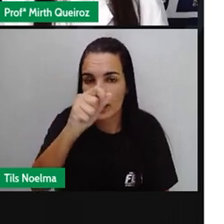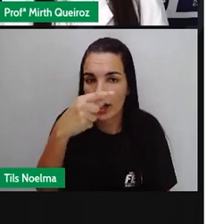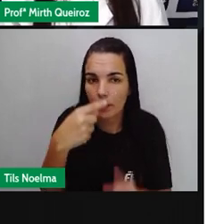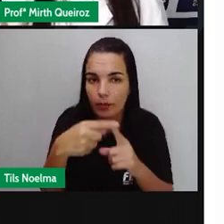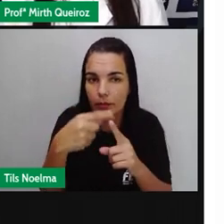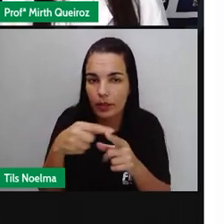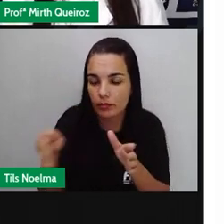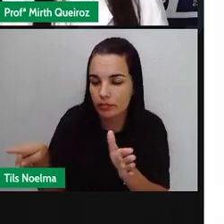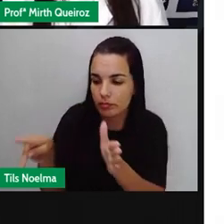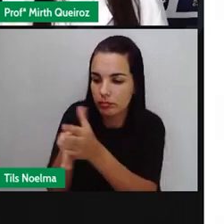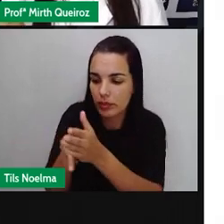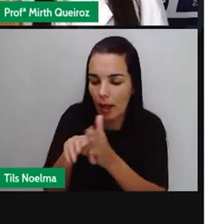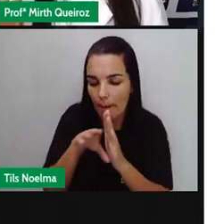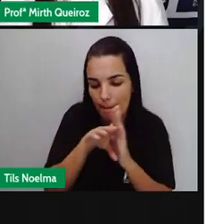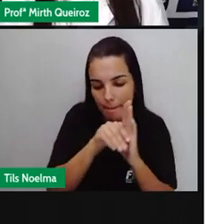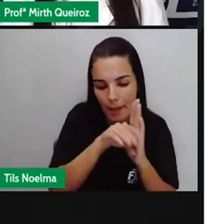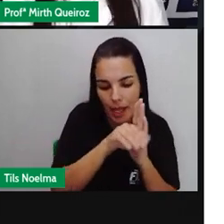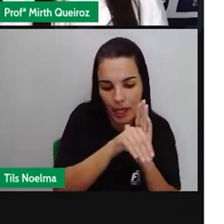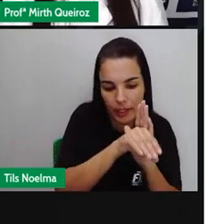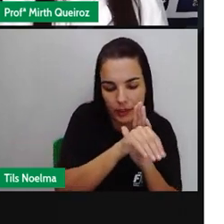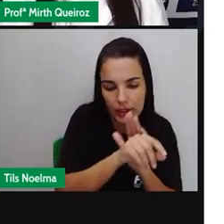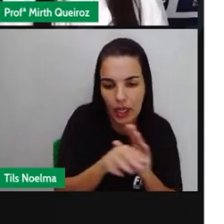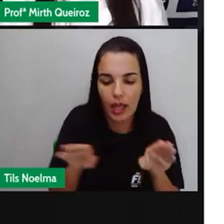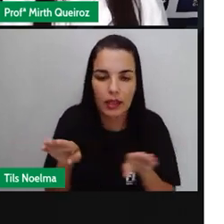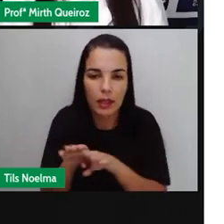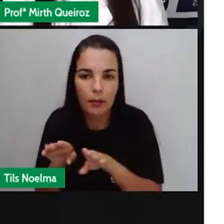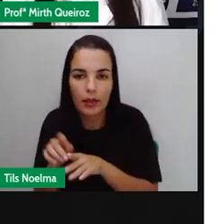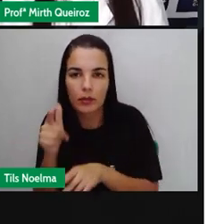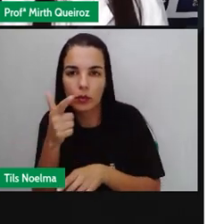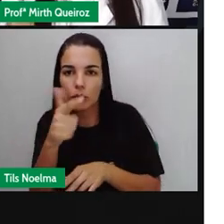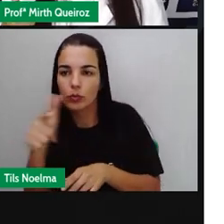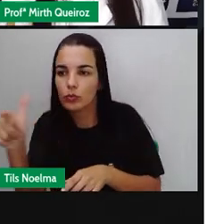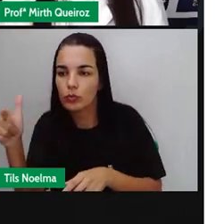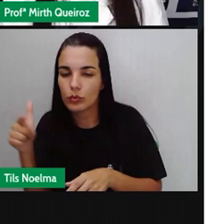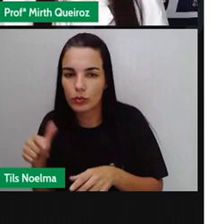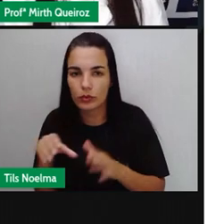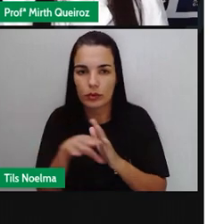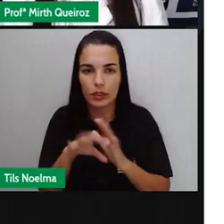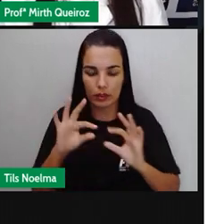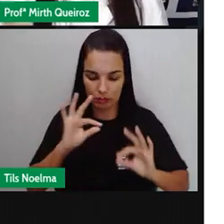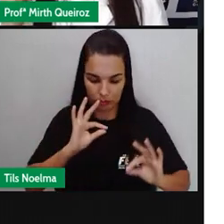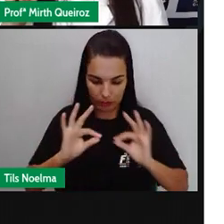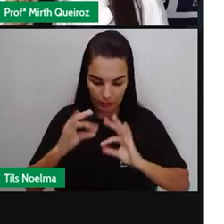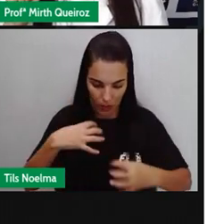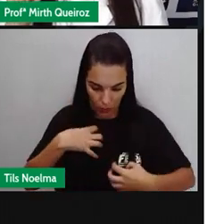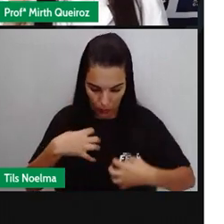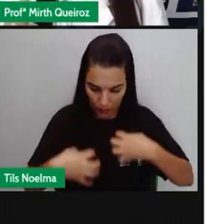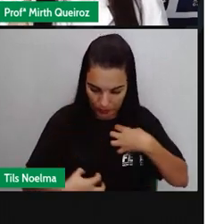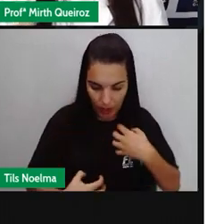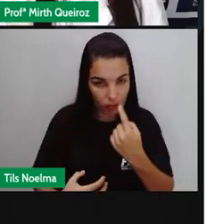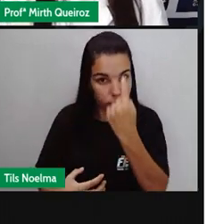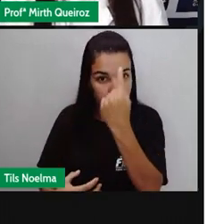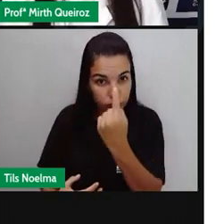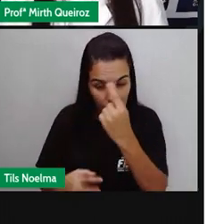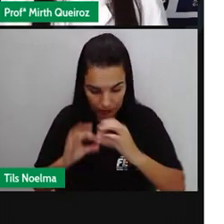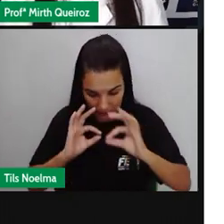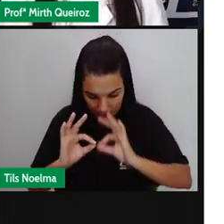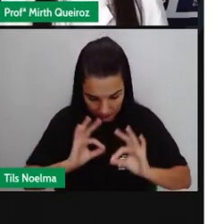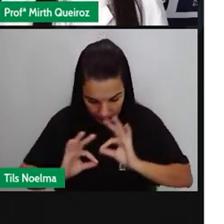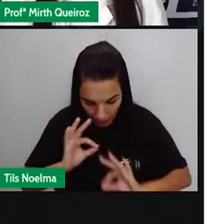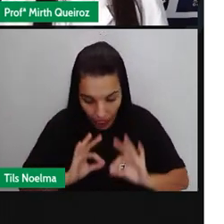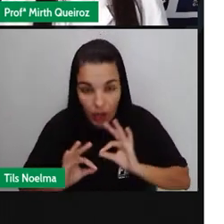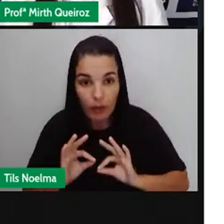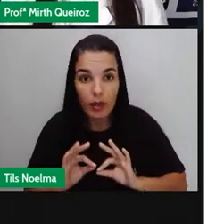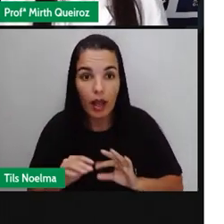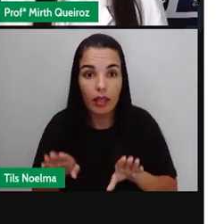estão as bactérias e as cianobactérias. São organismos unicelulares, porque só tem uma célula. São